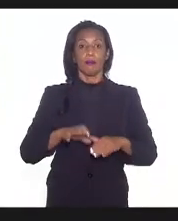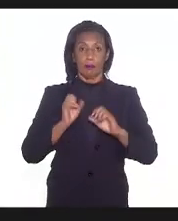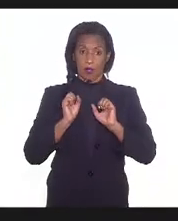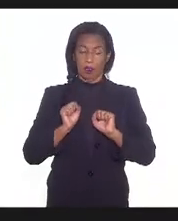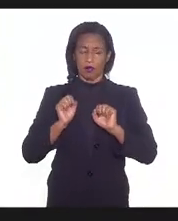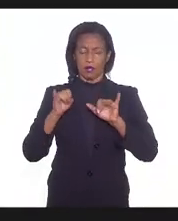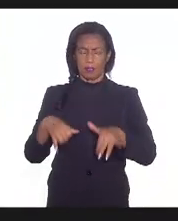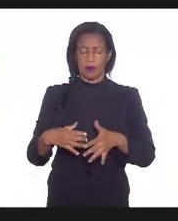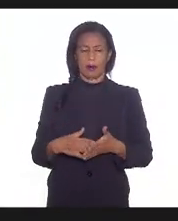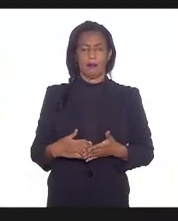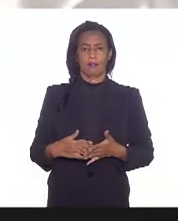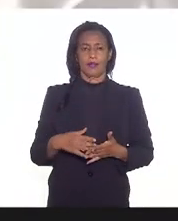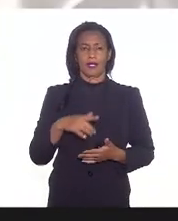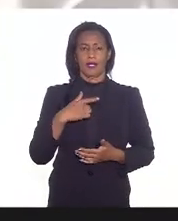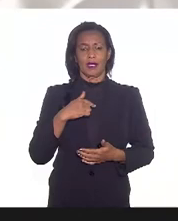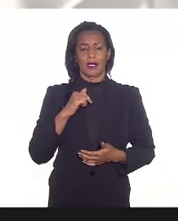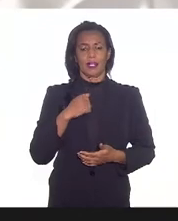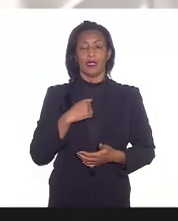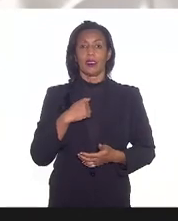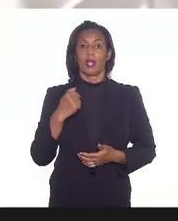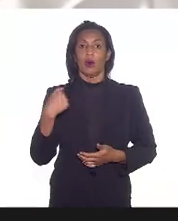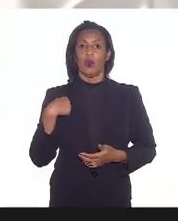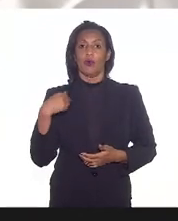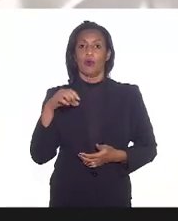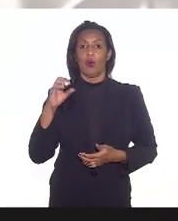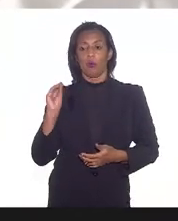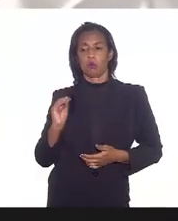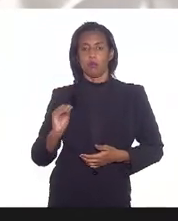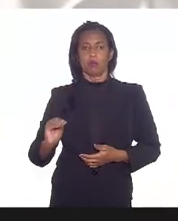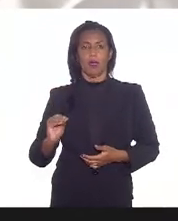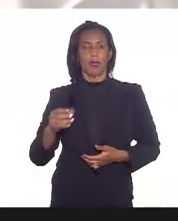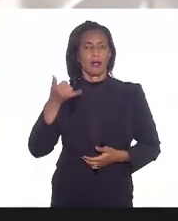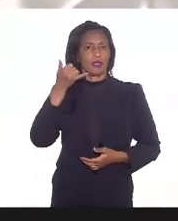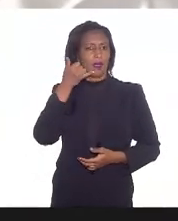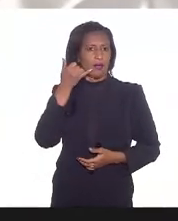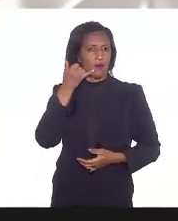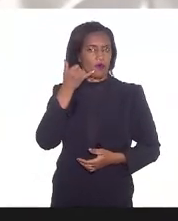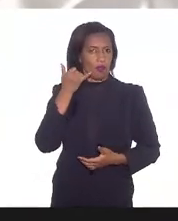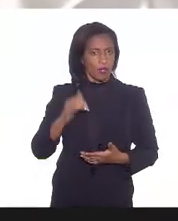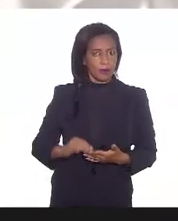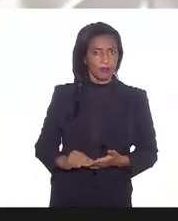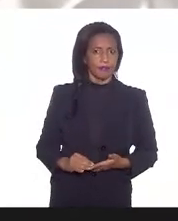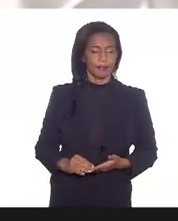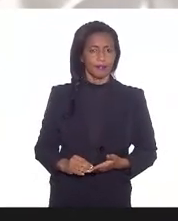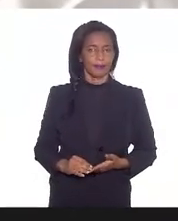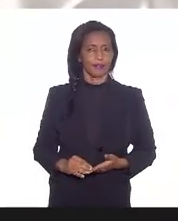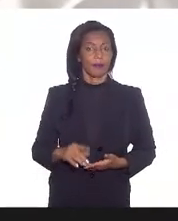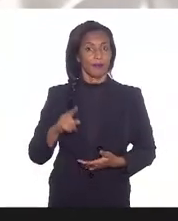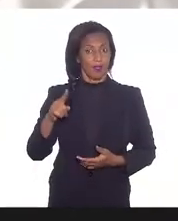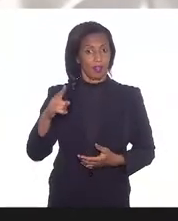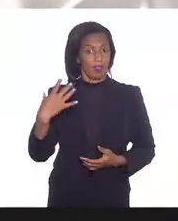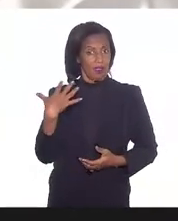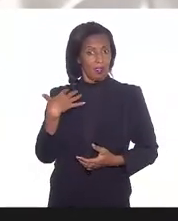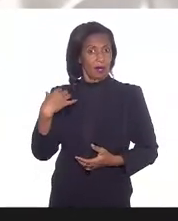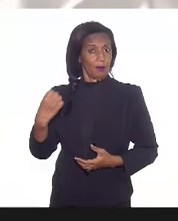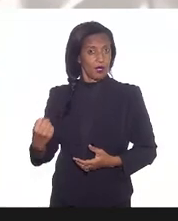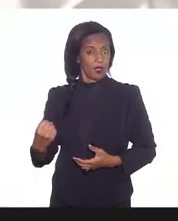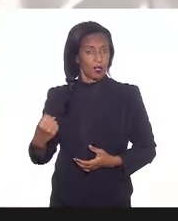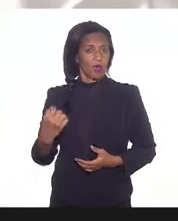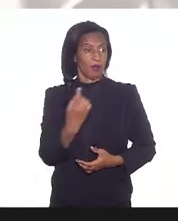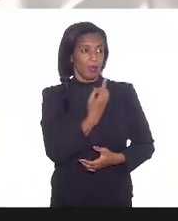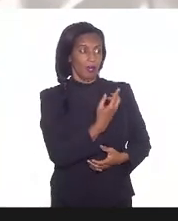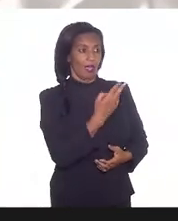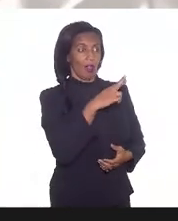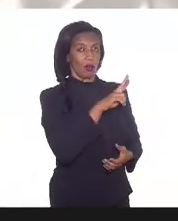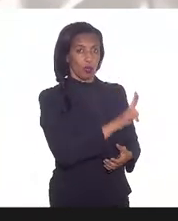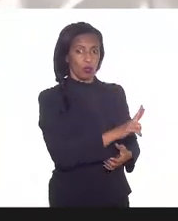vou deixar no bate-papo Alexandre meu telefone você vai me acionar e a doutora eu